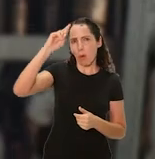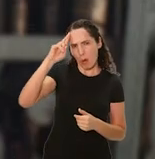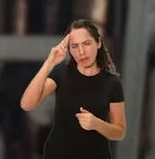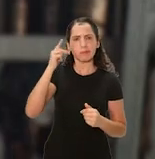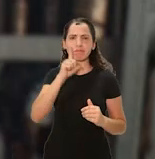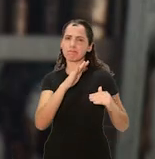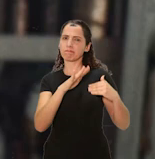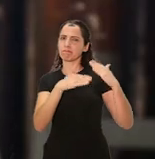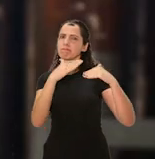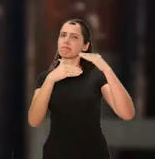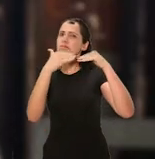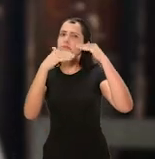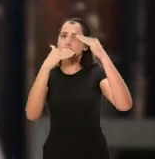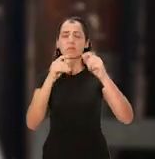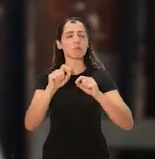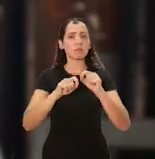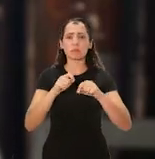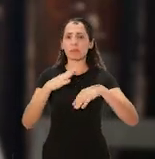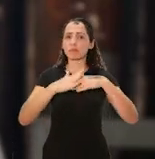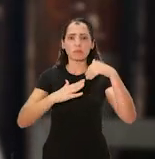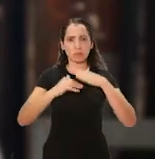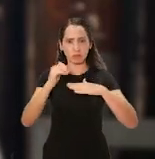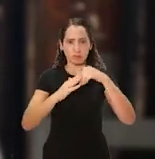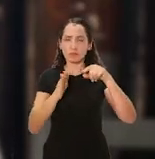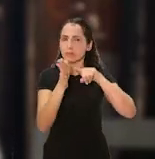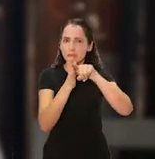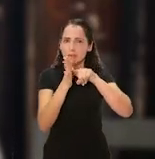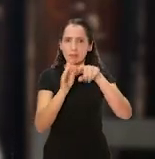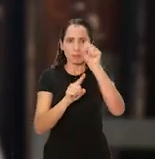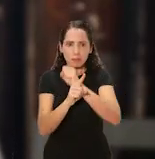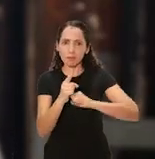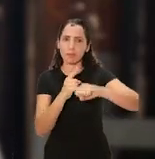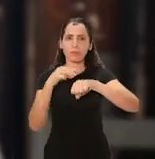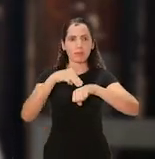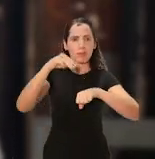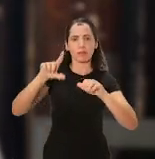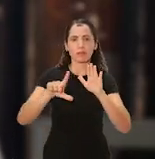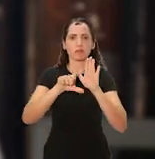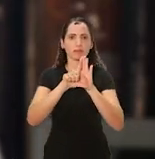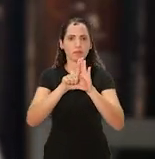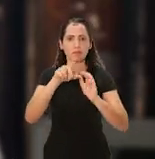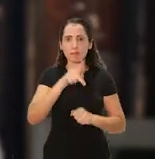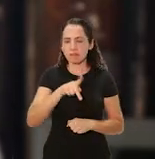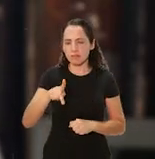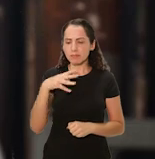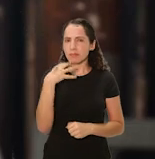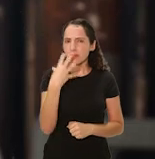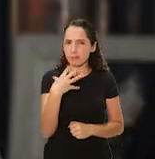Roque foi longe e se transformou em cientista social, mestre em leis, educador,